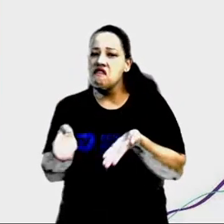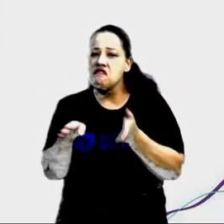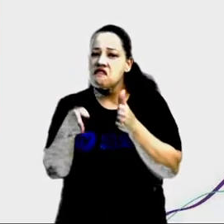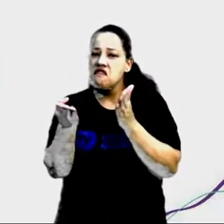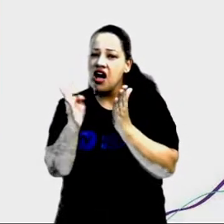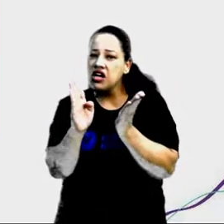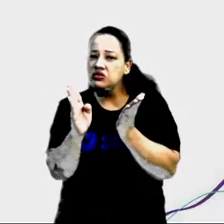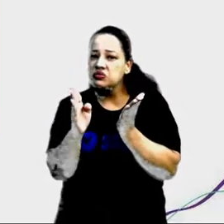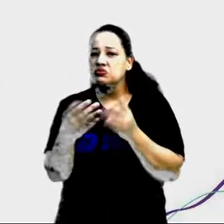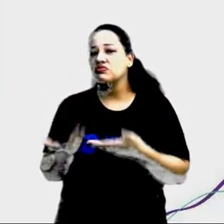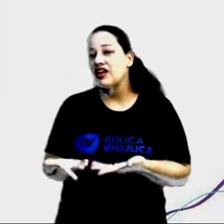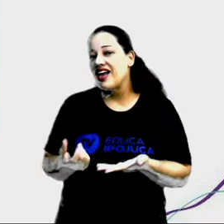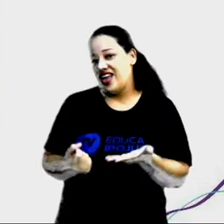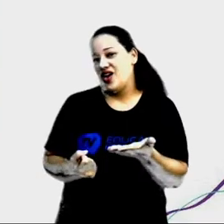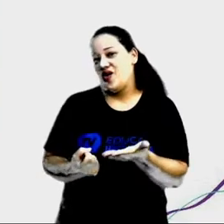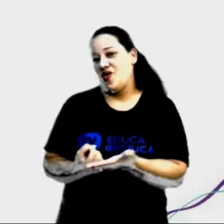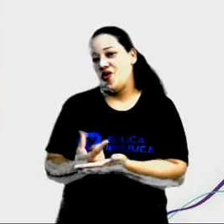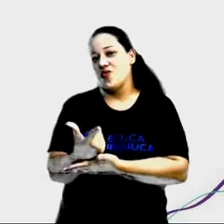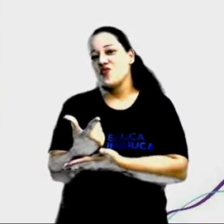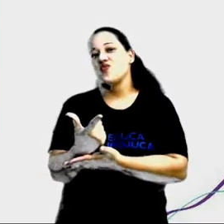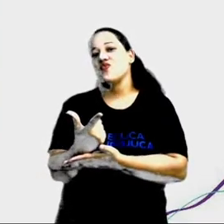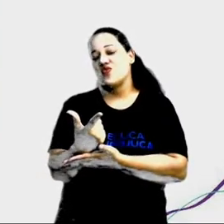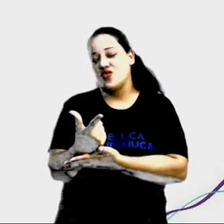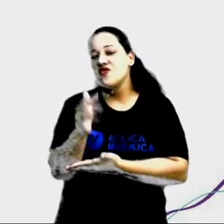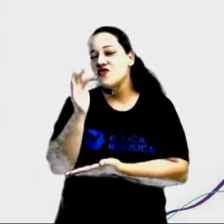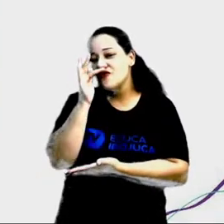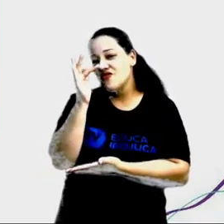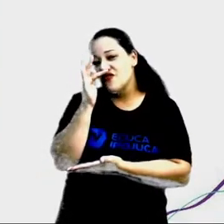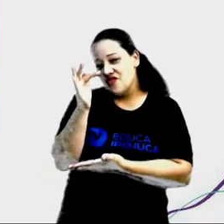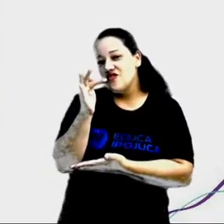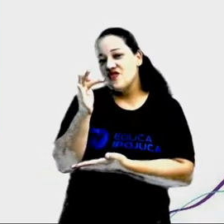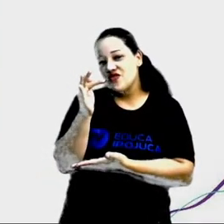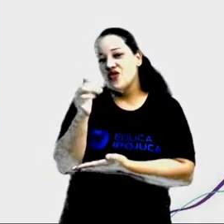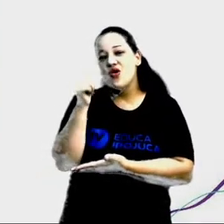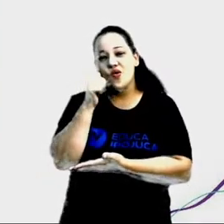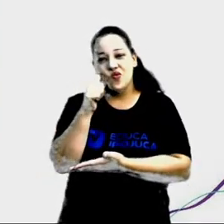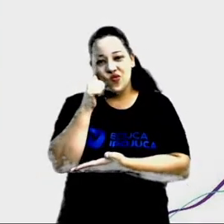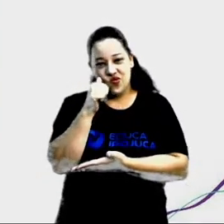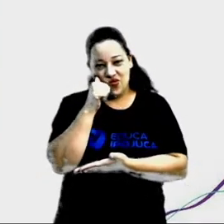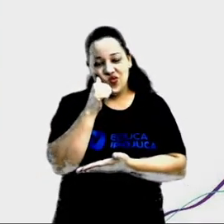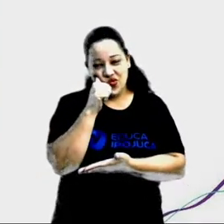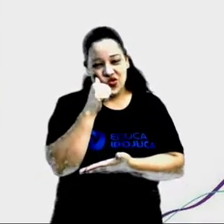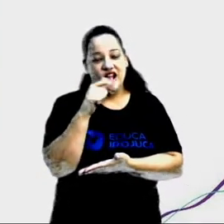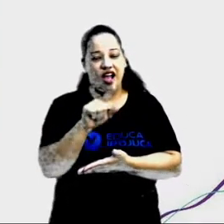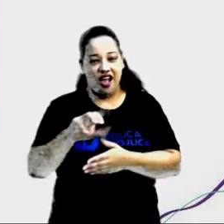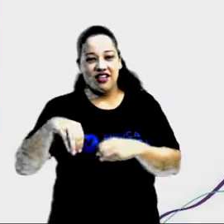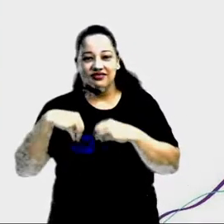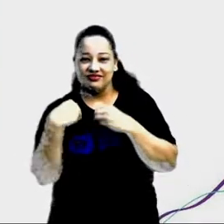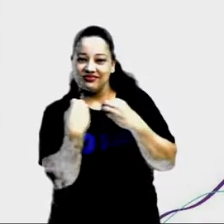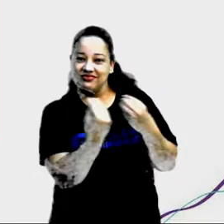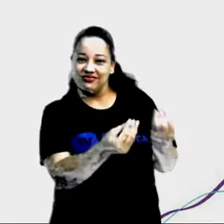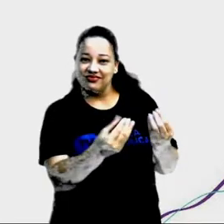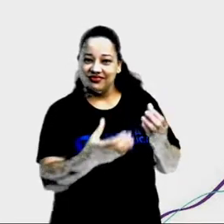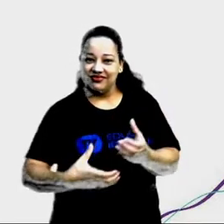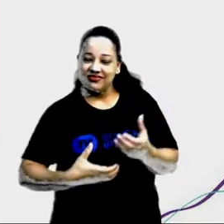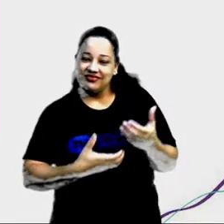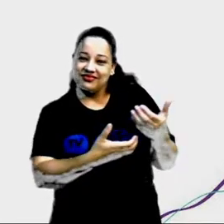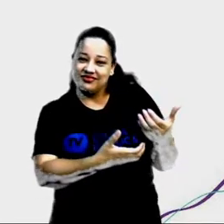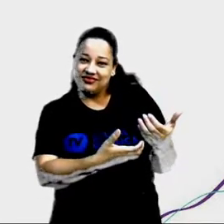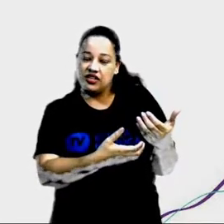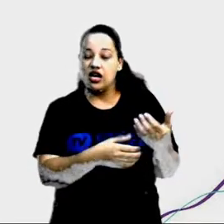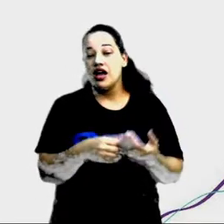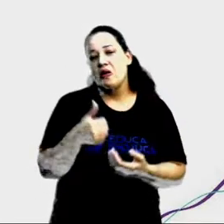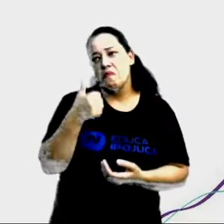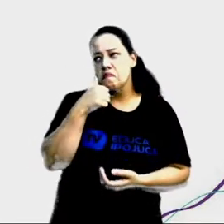Ele comprou para presentear uma senhora. Quem será ela? Será a sua mãe?